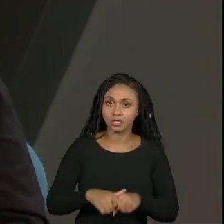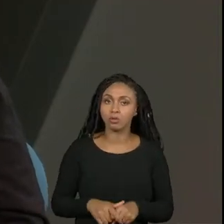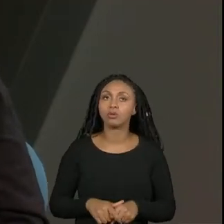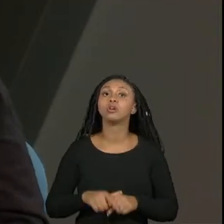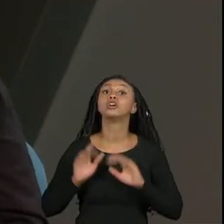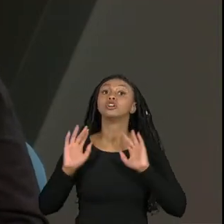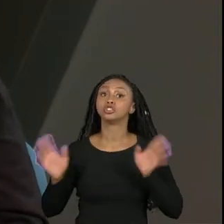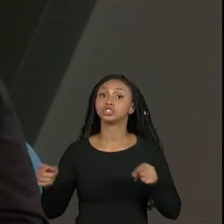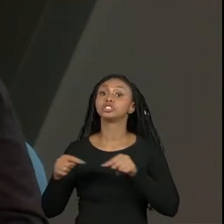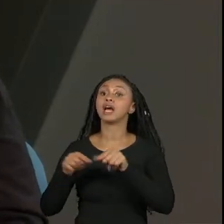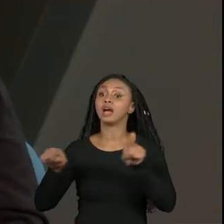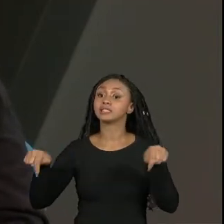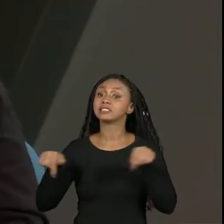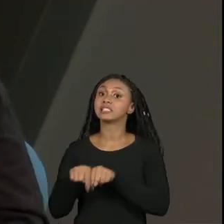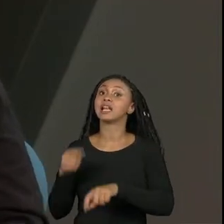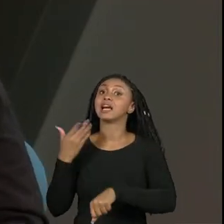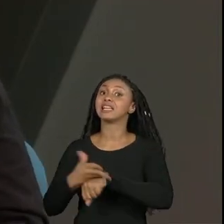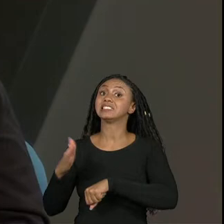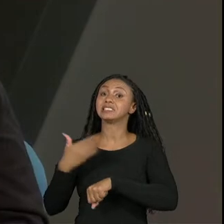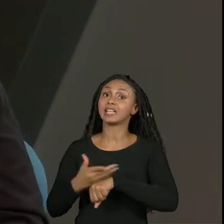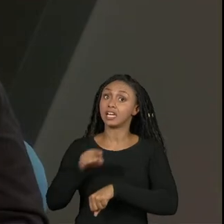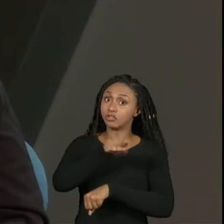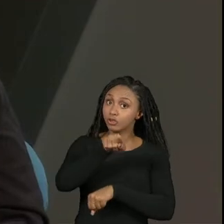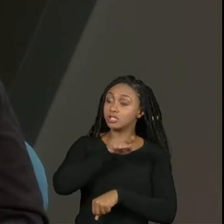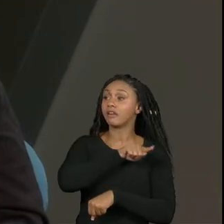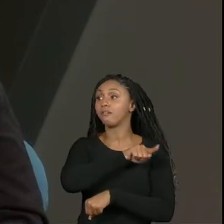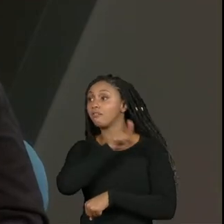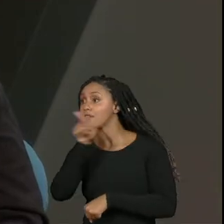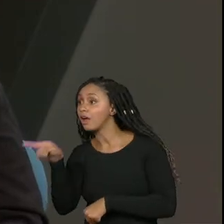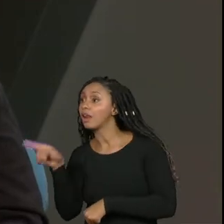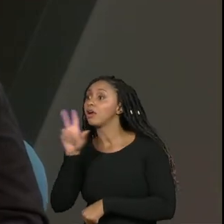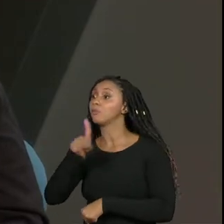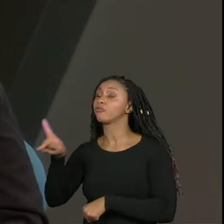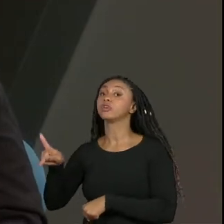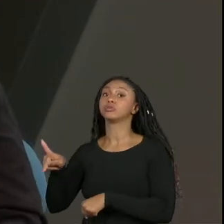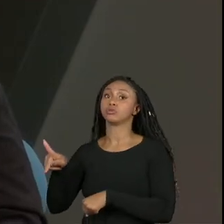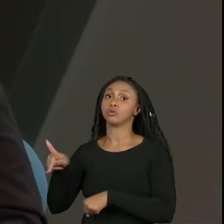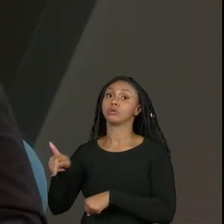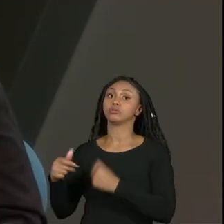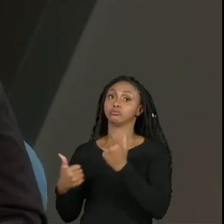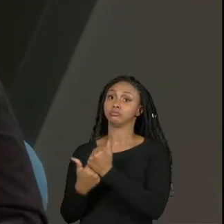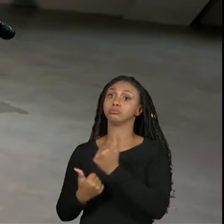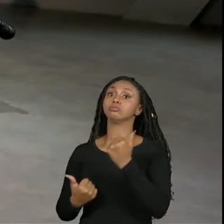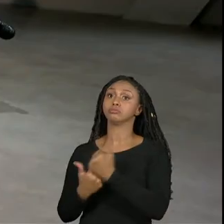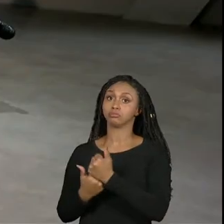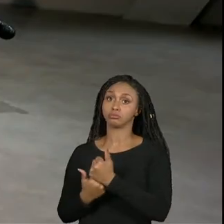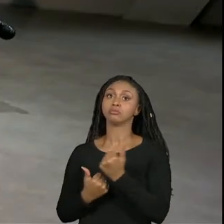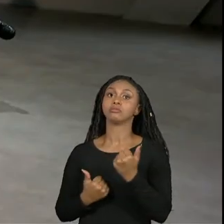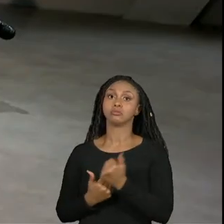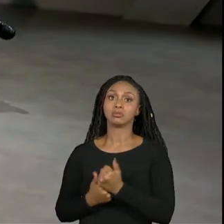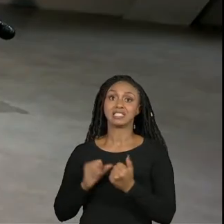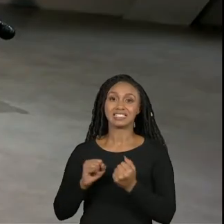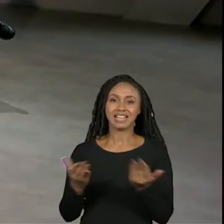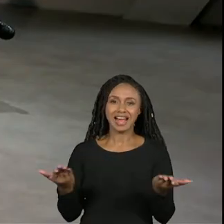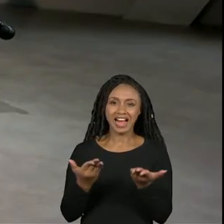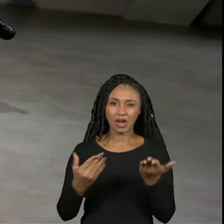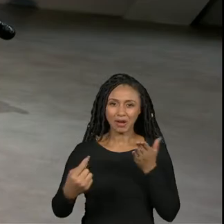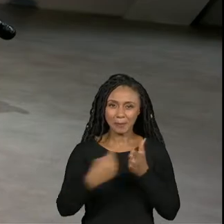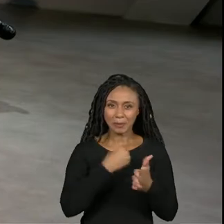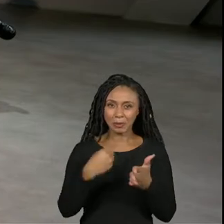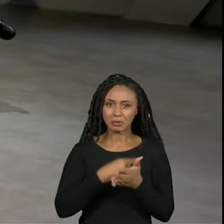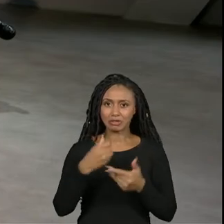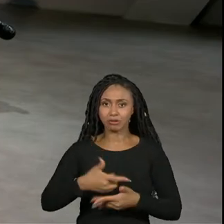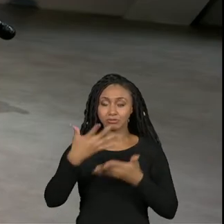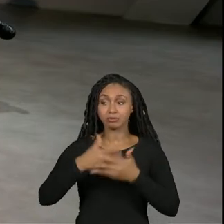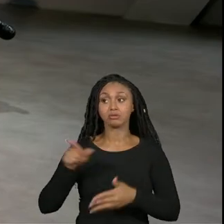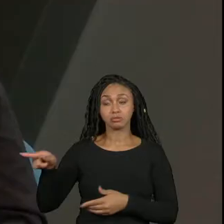nas salas de estágio os mediadores eles estão preparados quem está aqui hoje encaminhando as perguntas para nós é